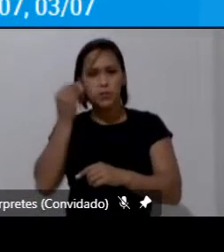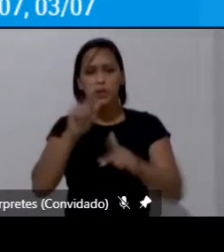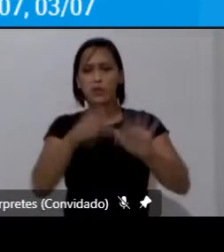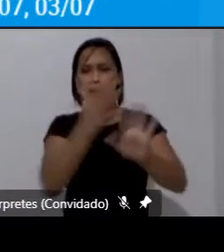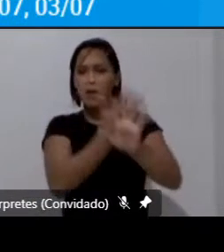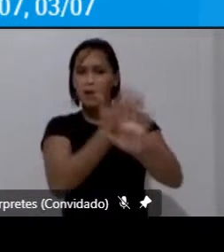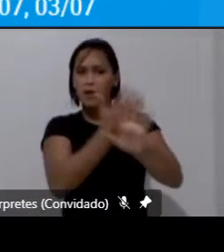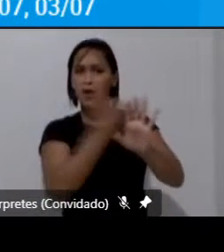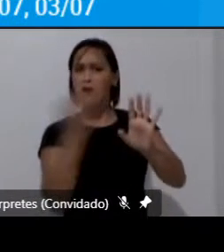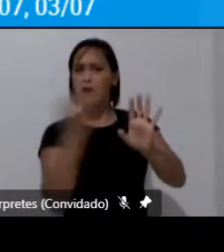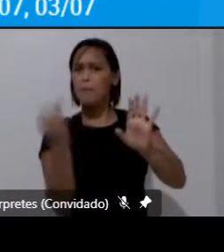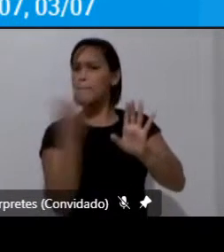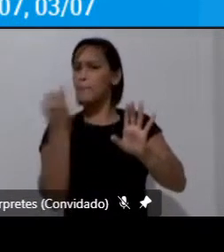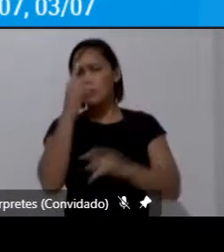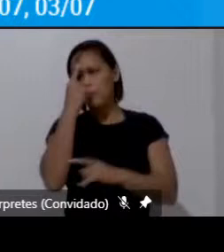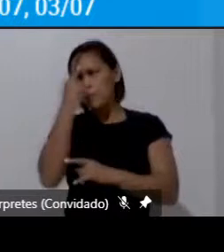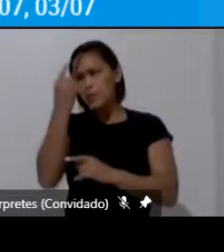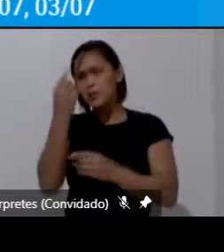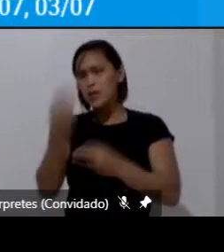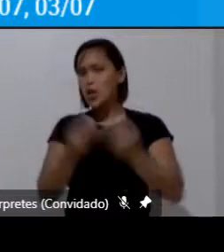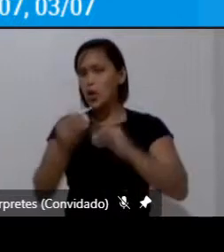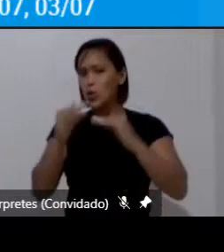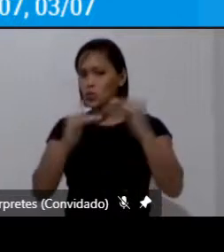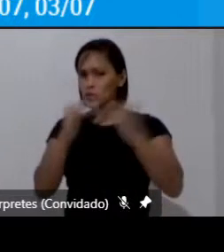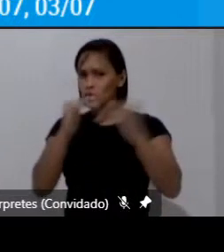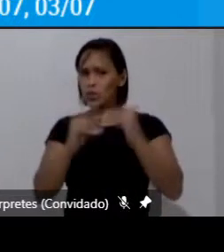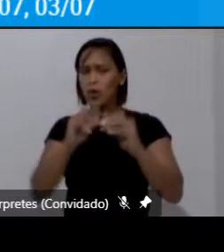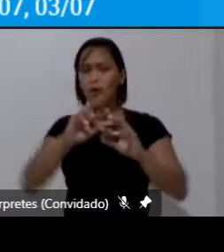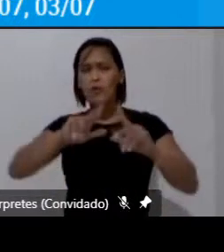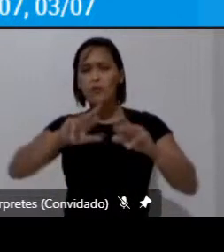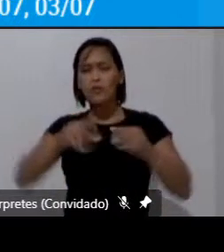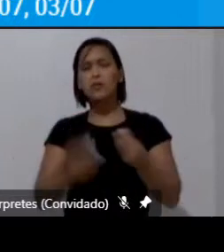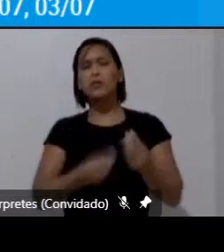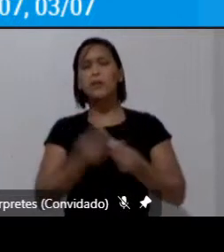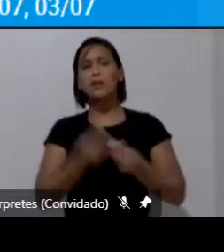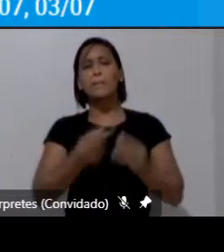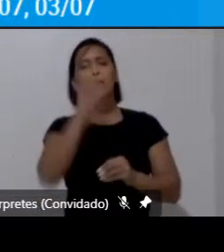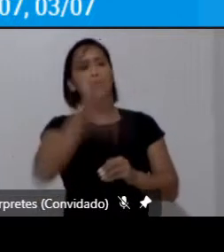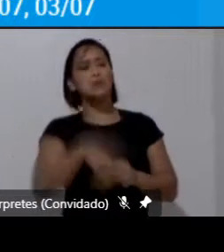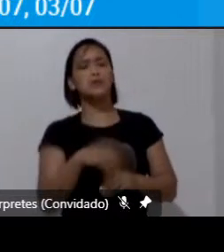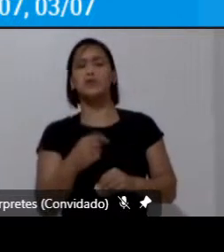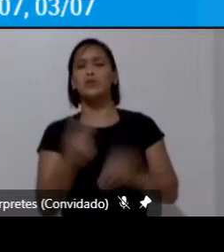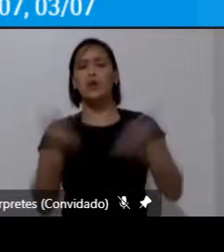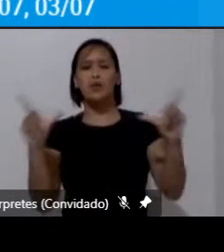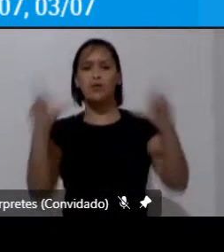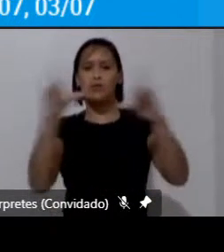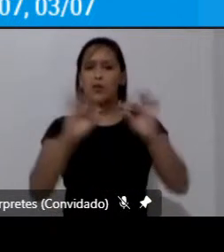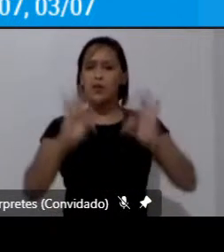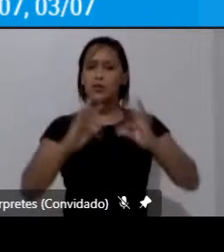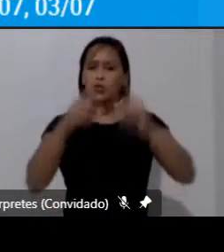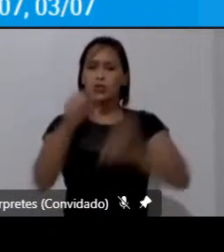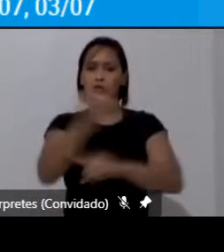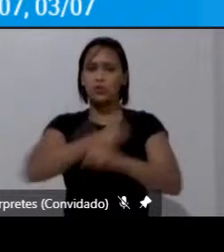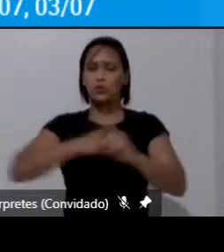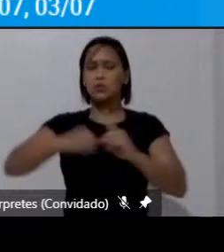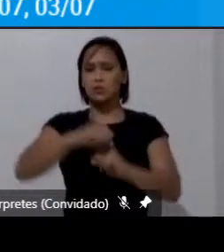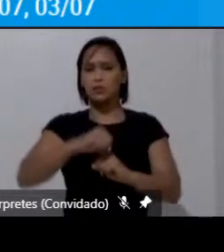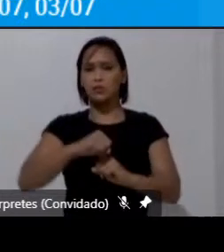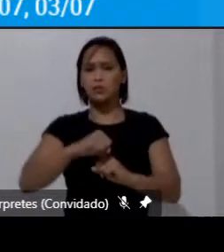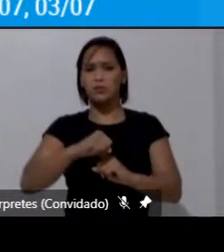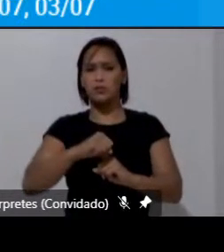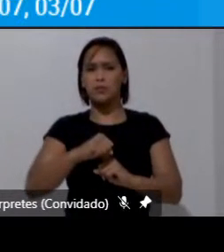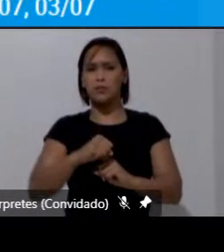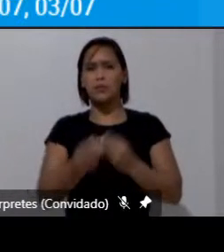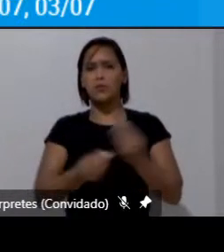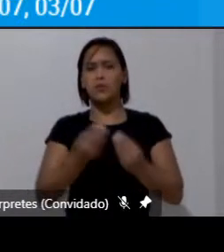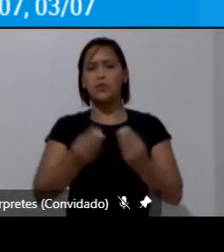importante para a gente pensar em outros parâmetros mas isso não é é generalizável a toda a sociedade como é que a